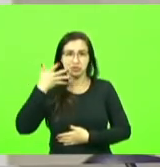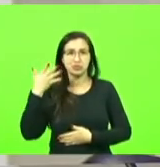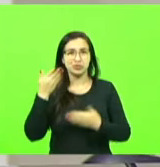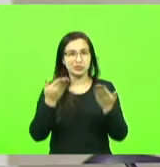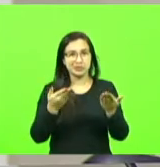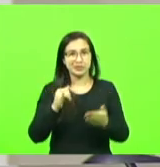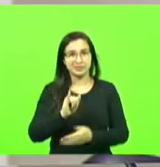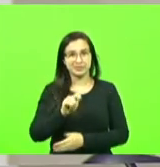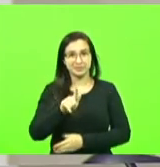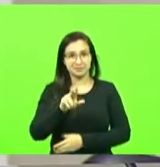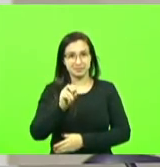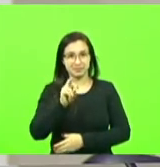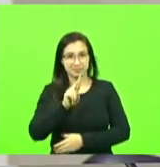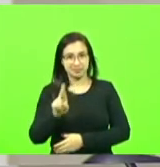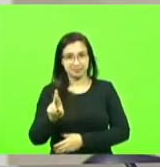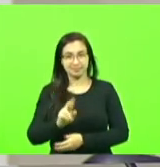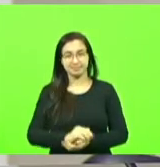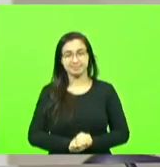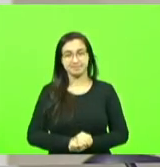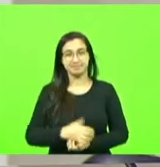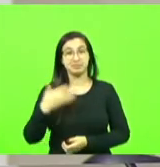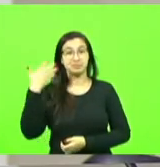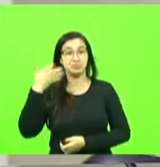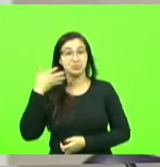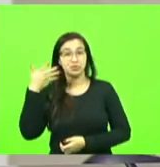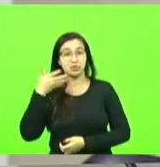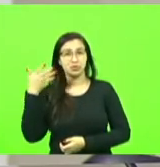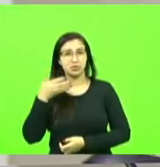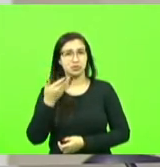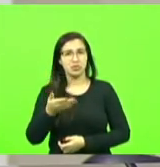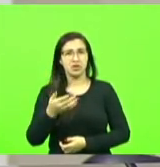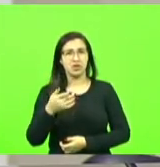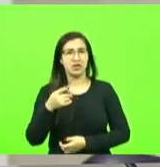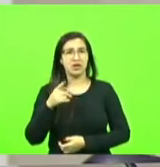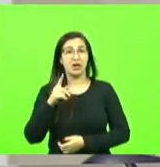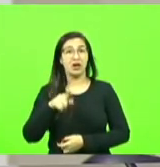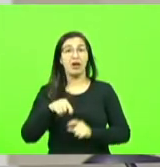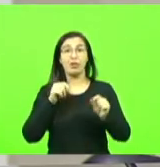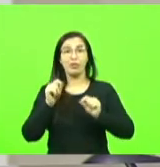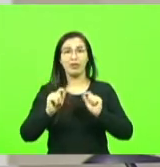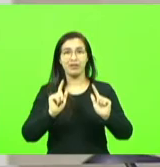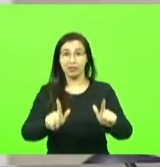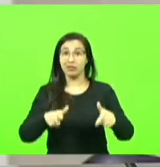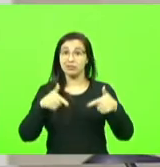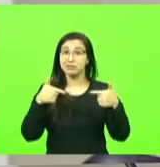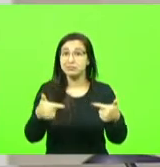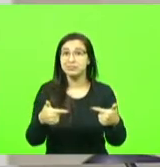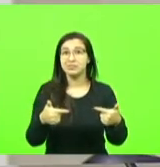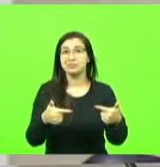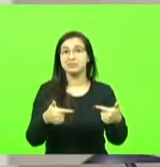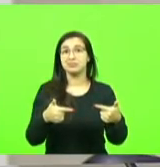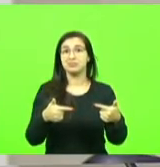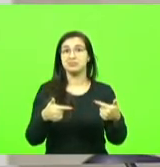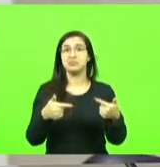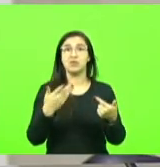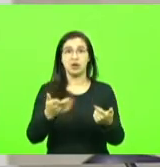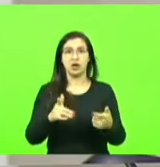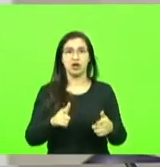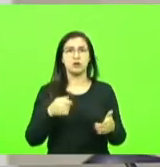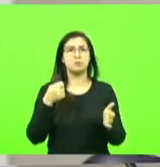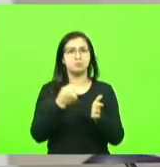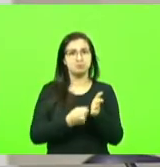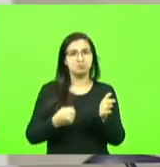Igor o discurso Igor não é discurso é ação ele é muito atuante tem